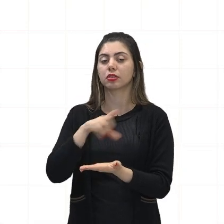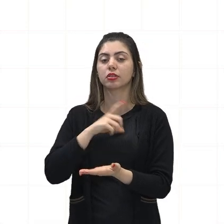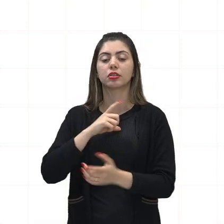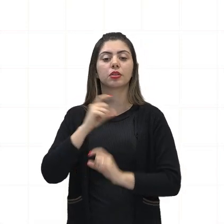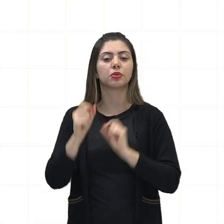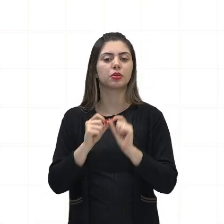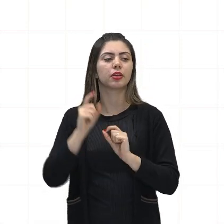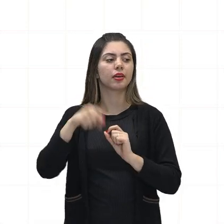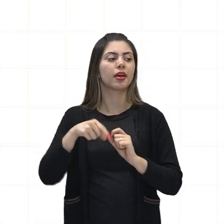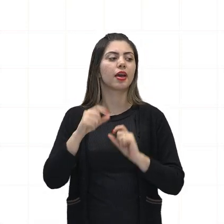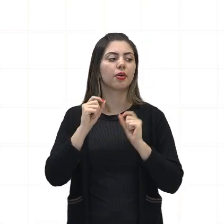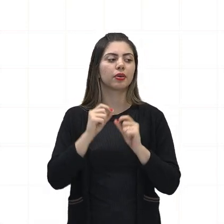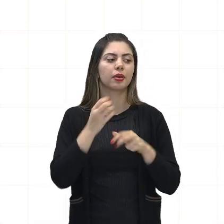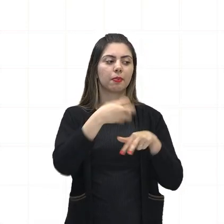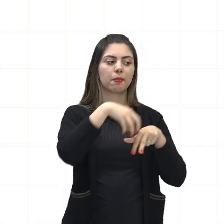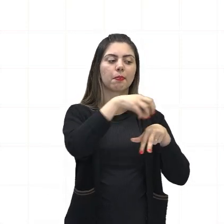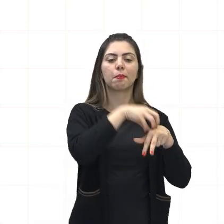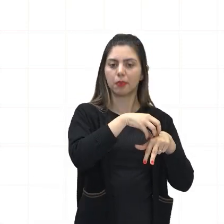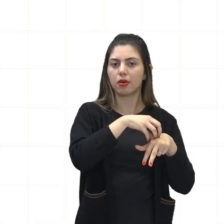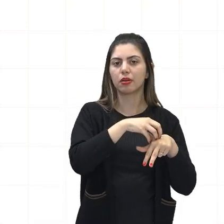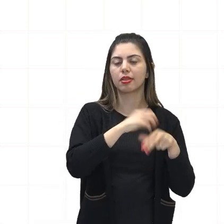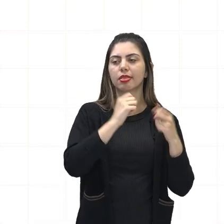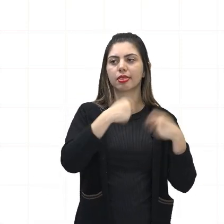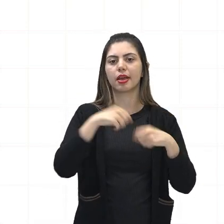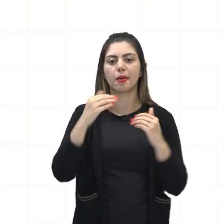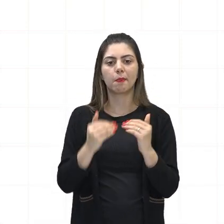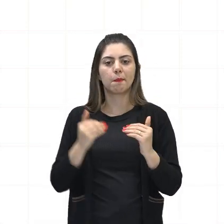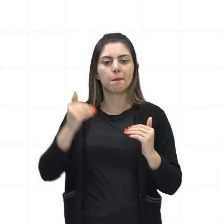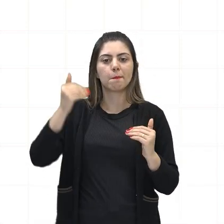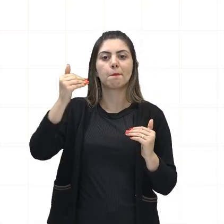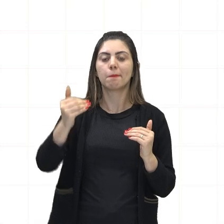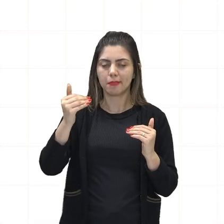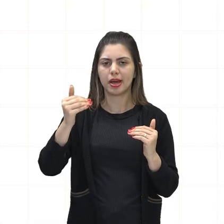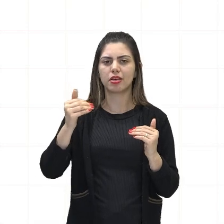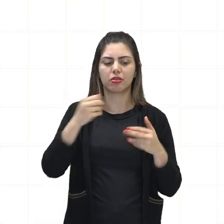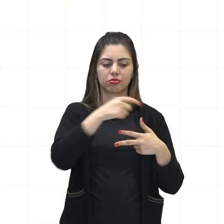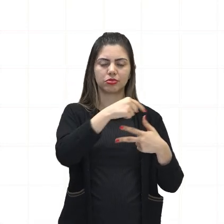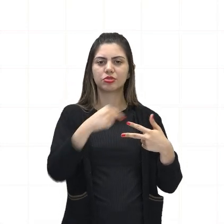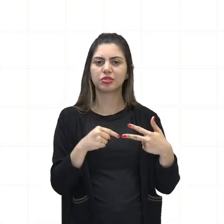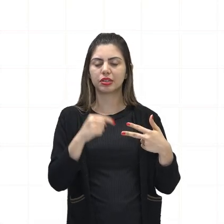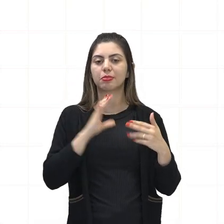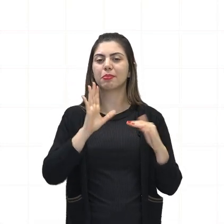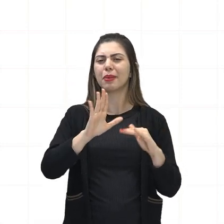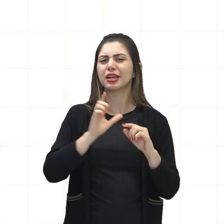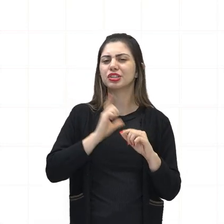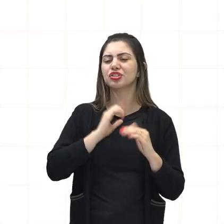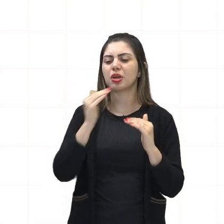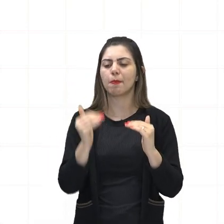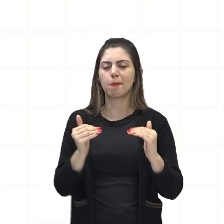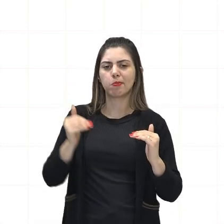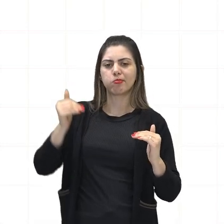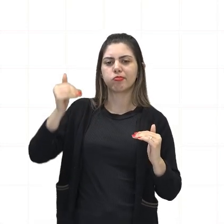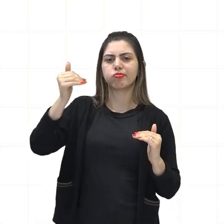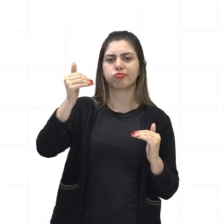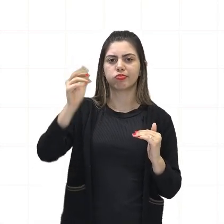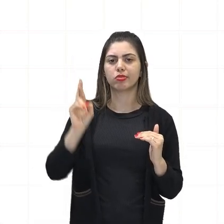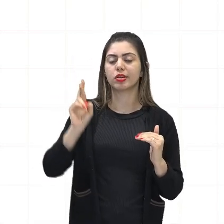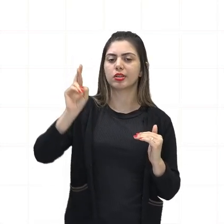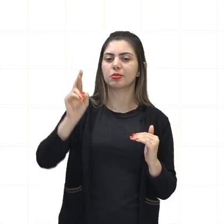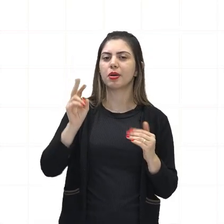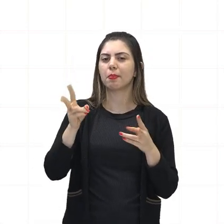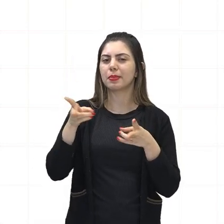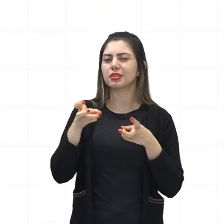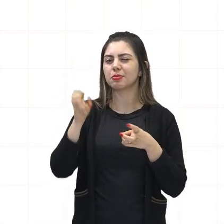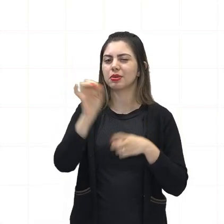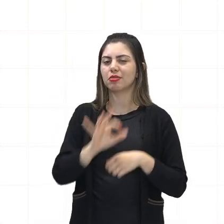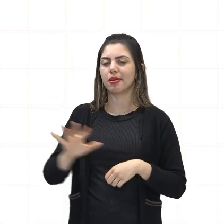que era maior do que o legislativo, executivo e judiciário, como está disposto ali na nossa imagem,